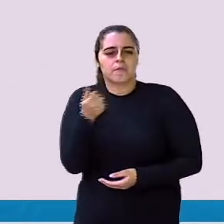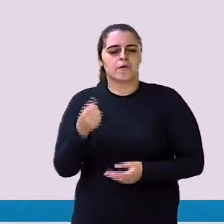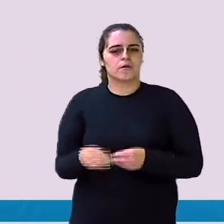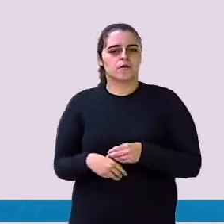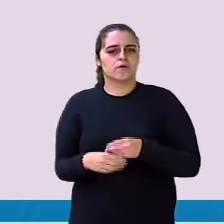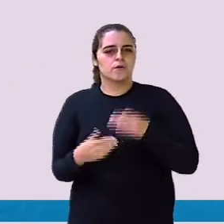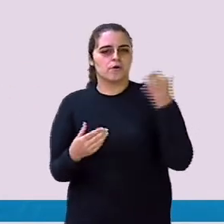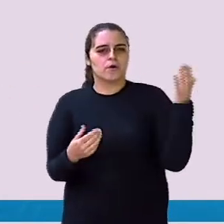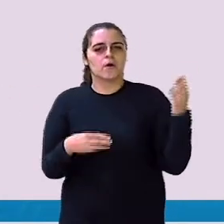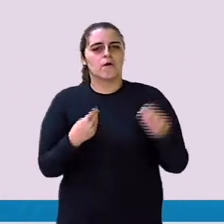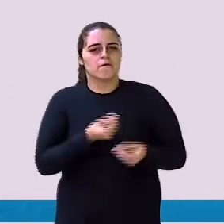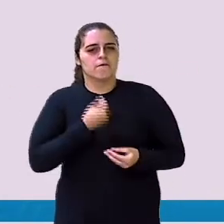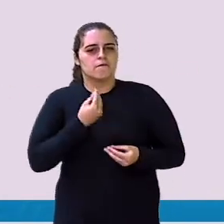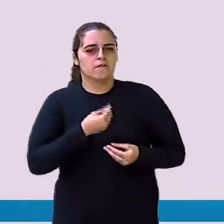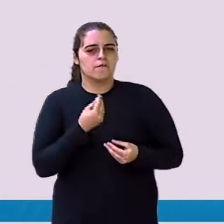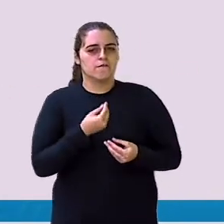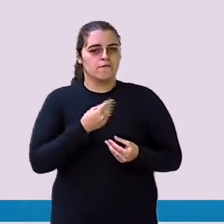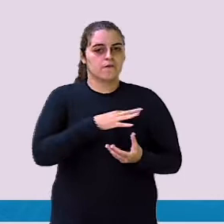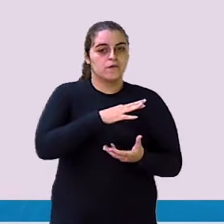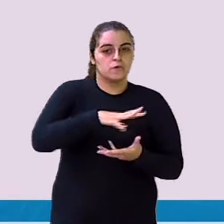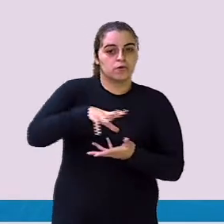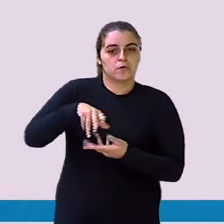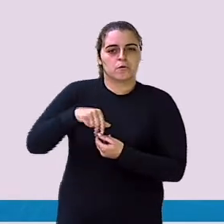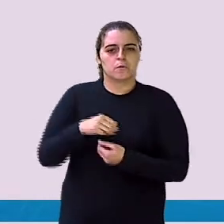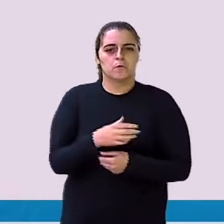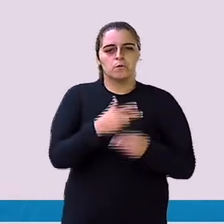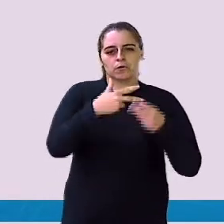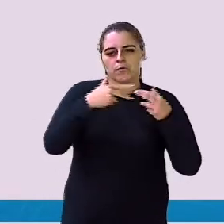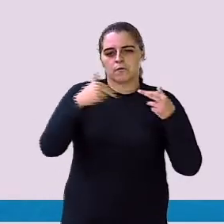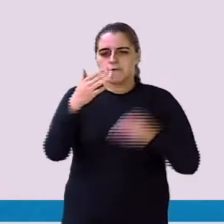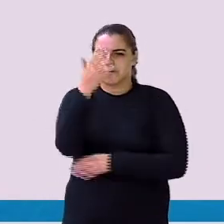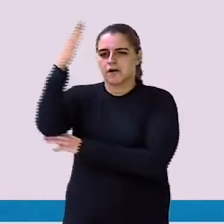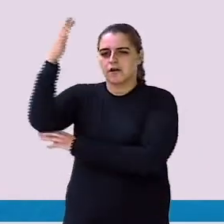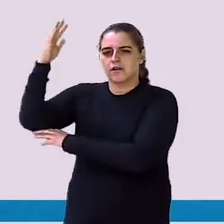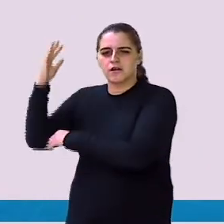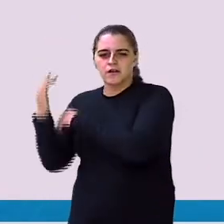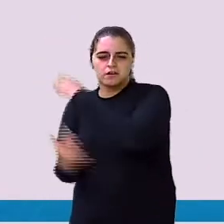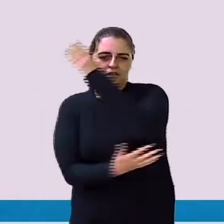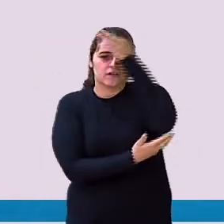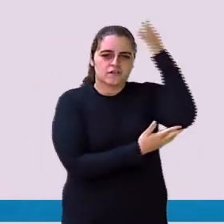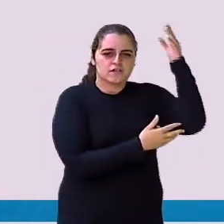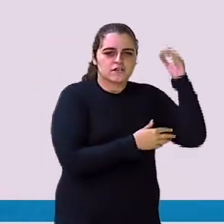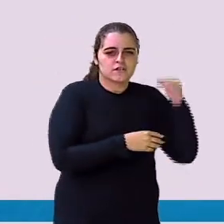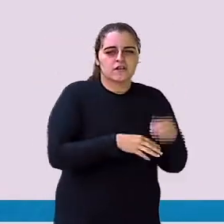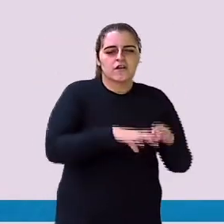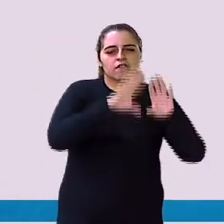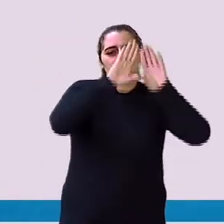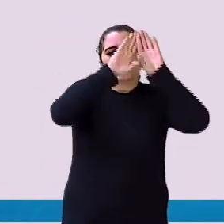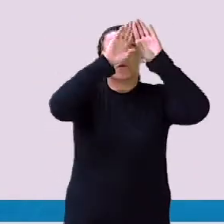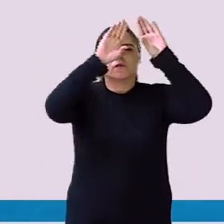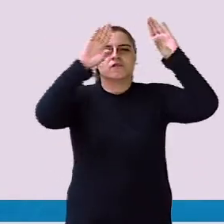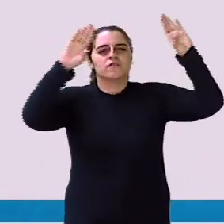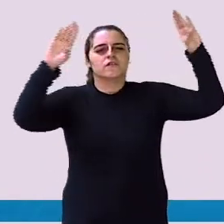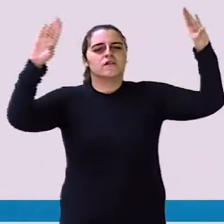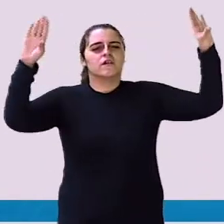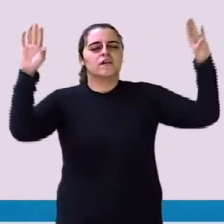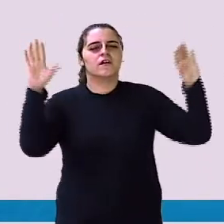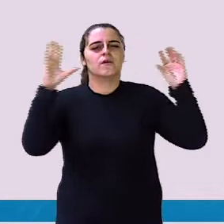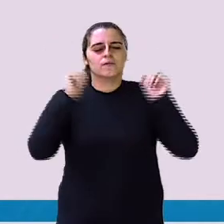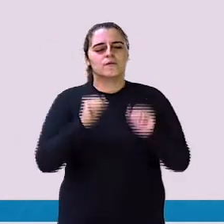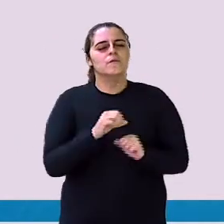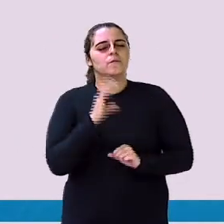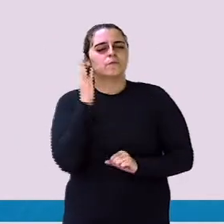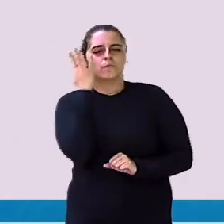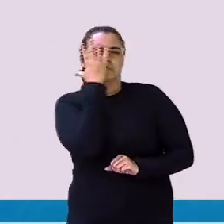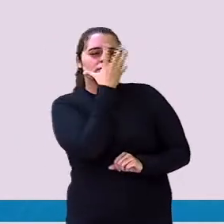Num planeta rico de natureza Que é o nosso Brasil Cheio de árvores Com o céu limpinho E não é